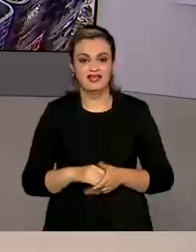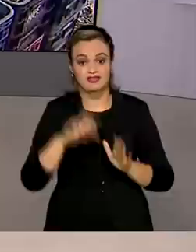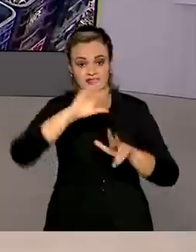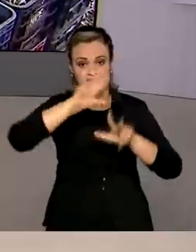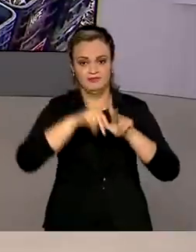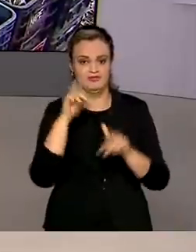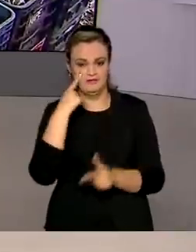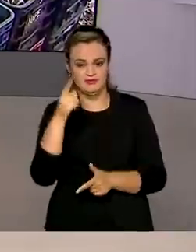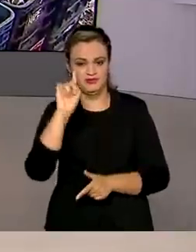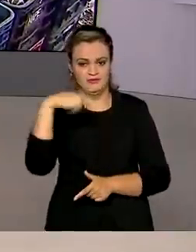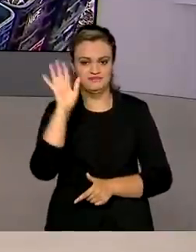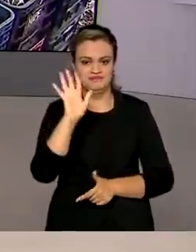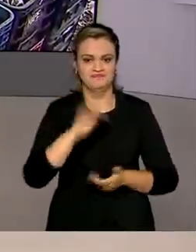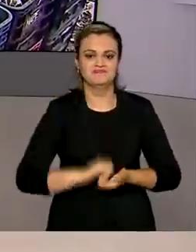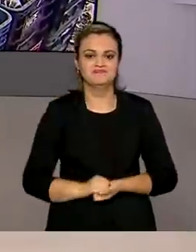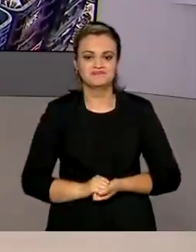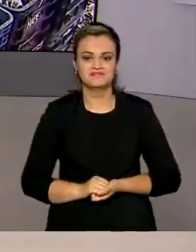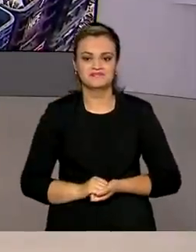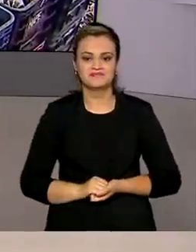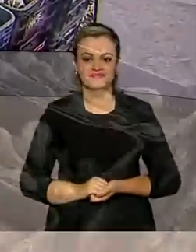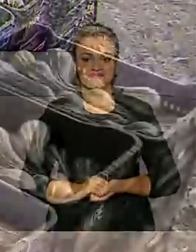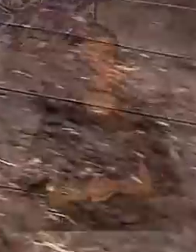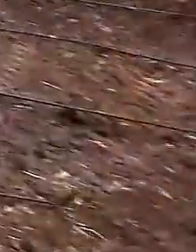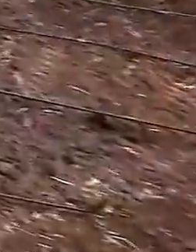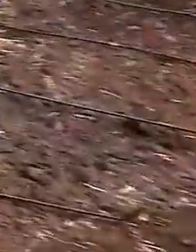para você. Tchau, tchau. Mato